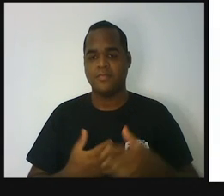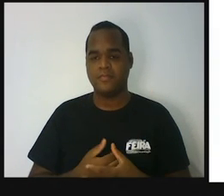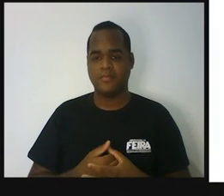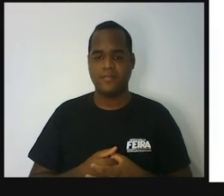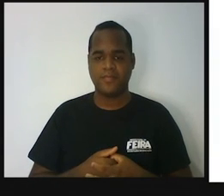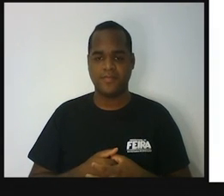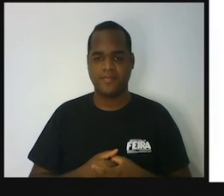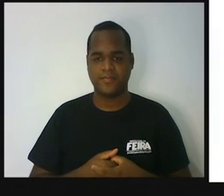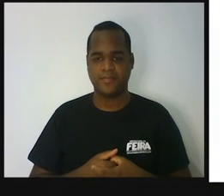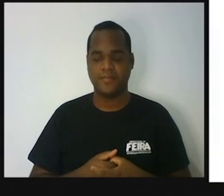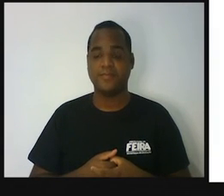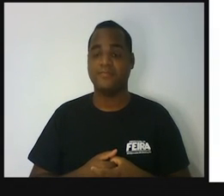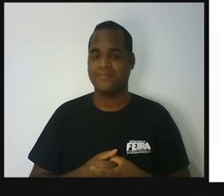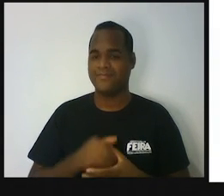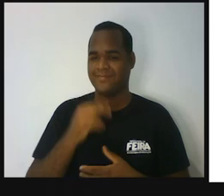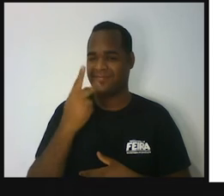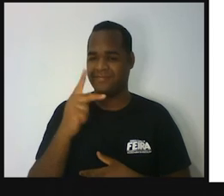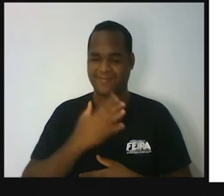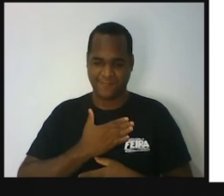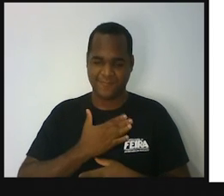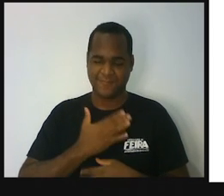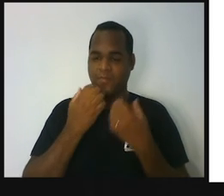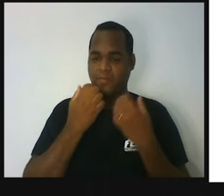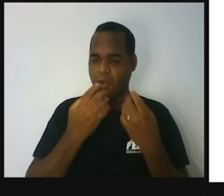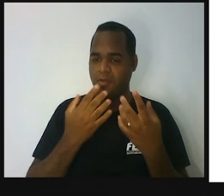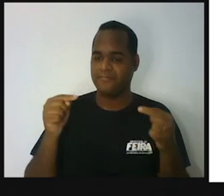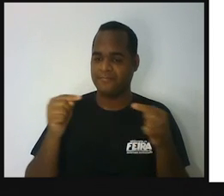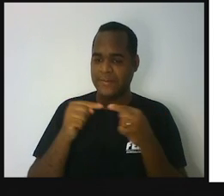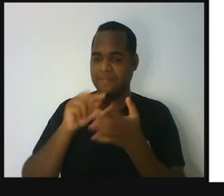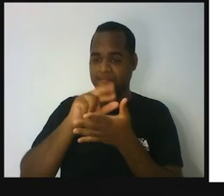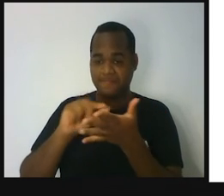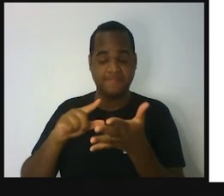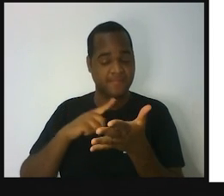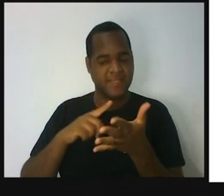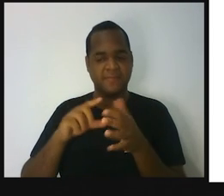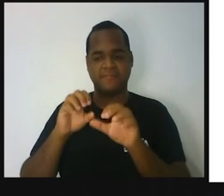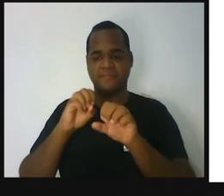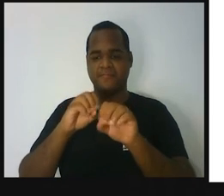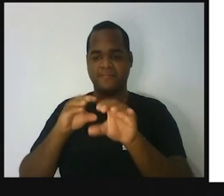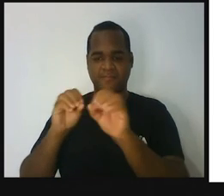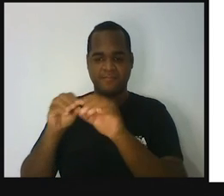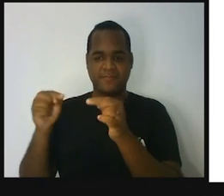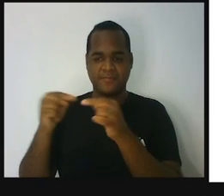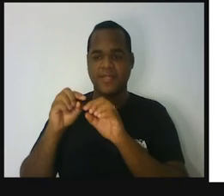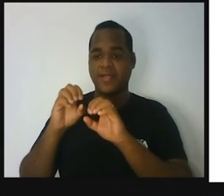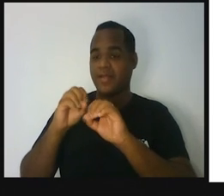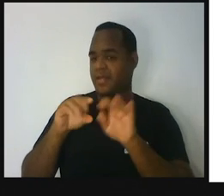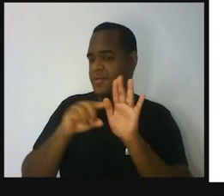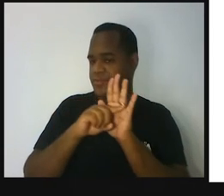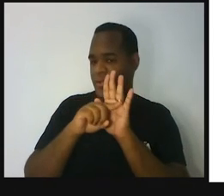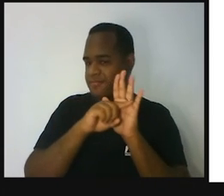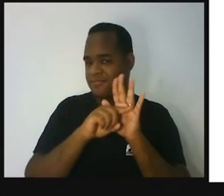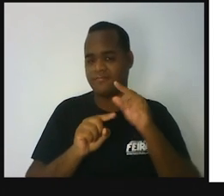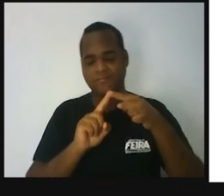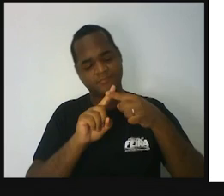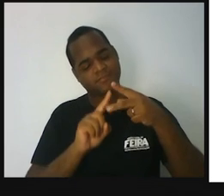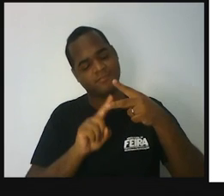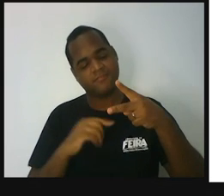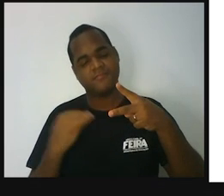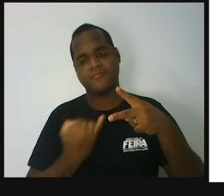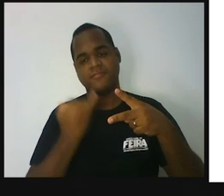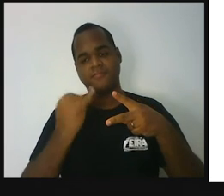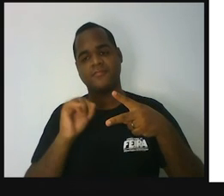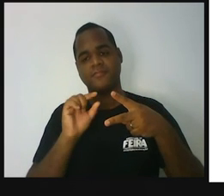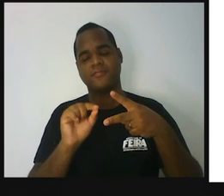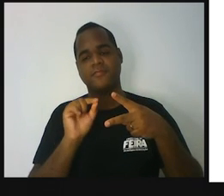Bom, espero que você tenha curtido o assunto, o conteúdo dessa aula, certo? E o que é que foi importante para essa aula